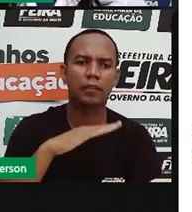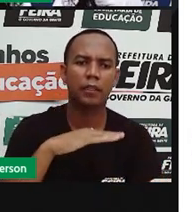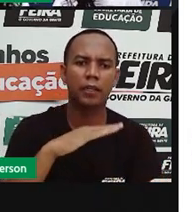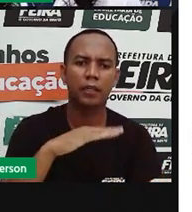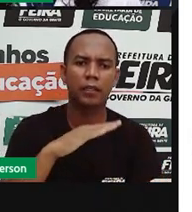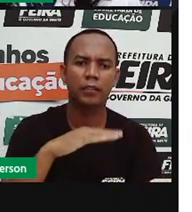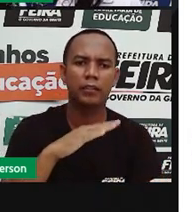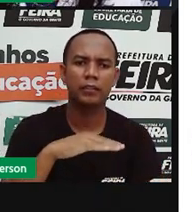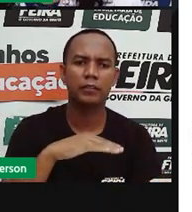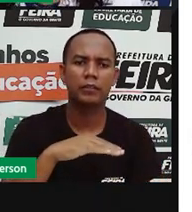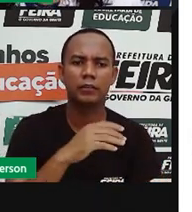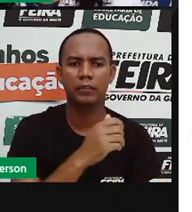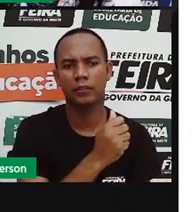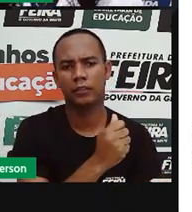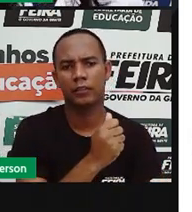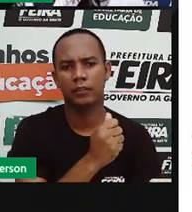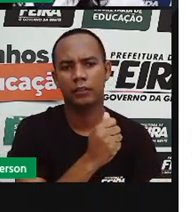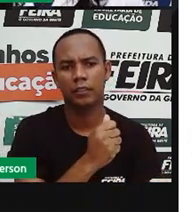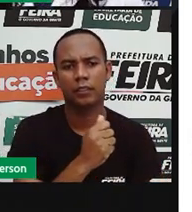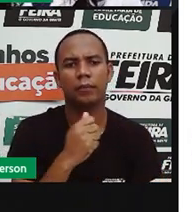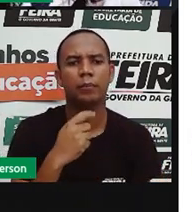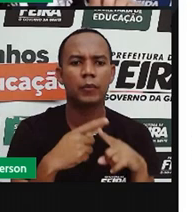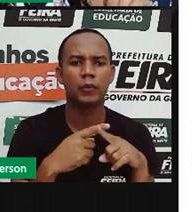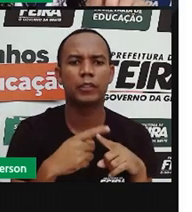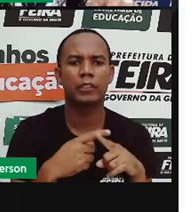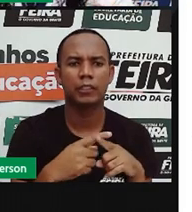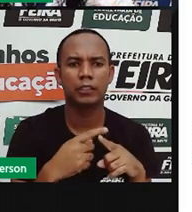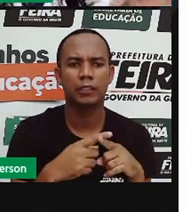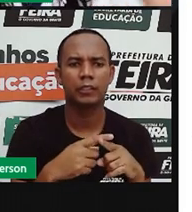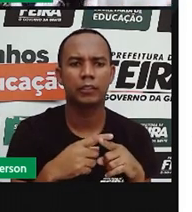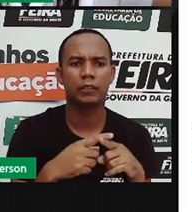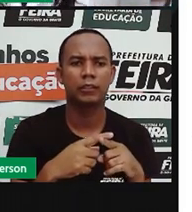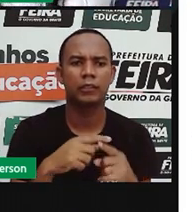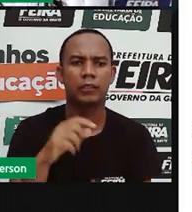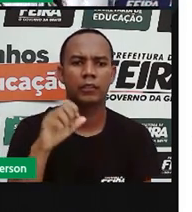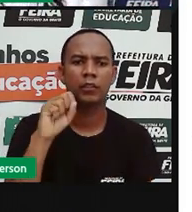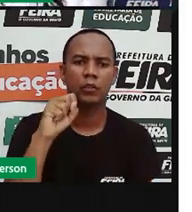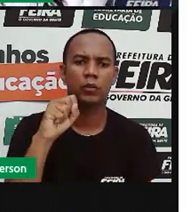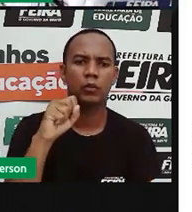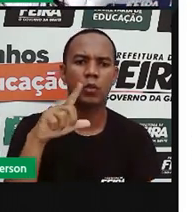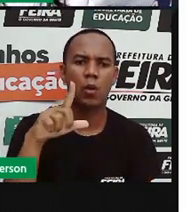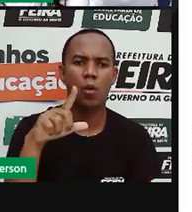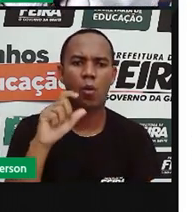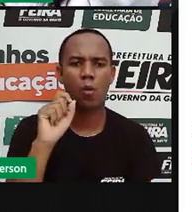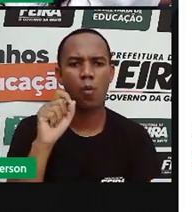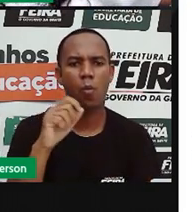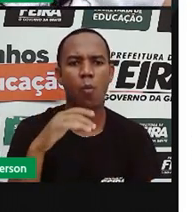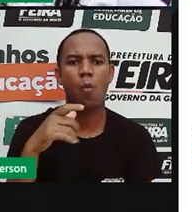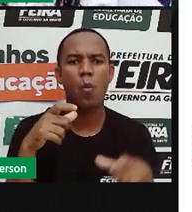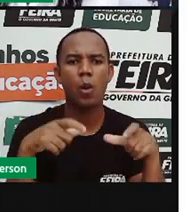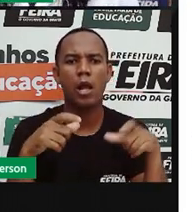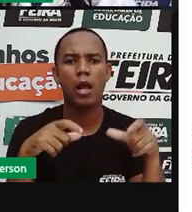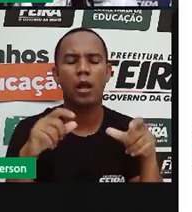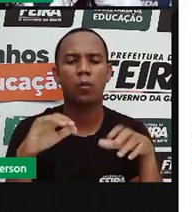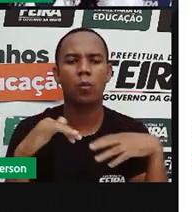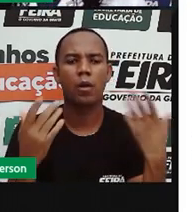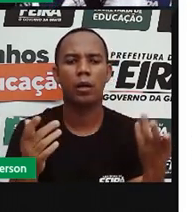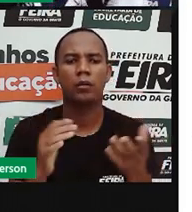A letra A. Por quê? Porque o sol está do lado esquerdo.